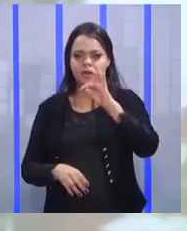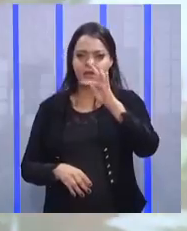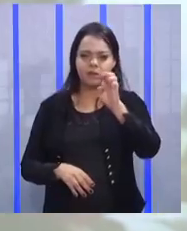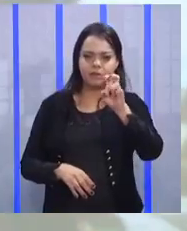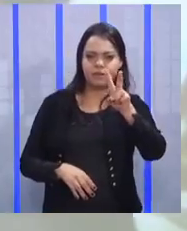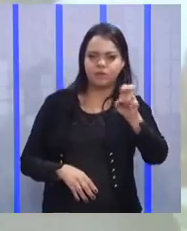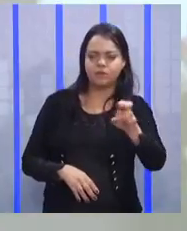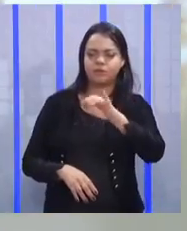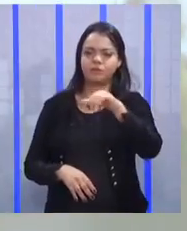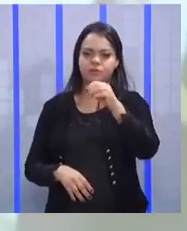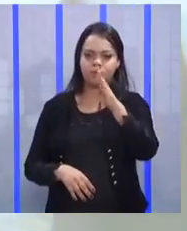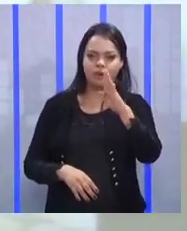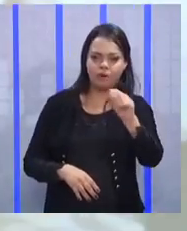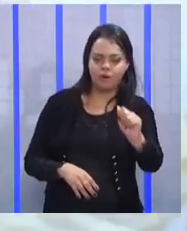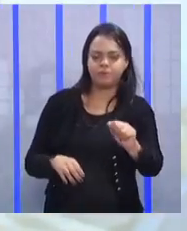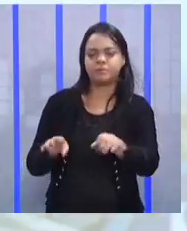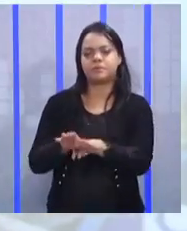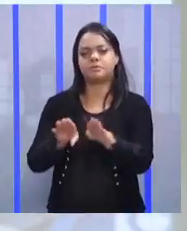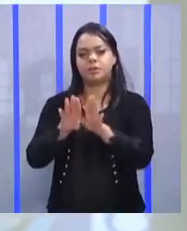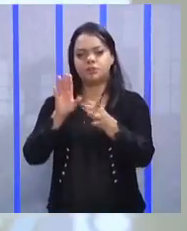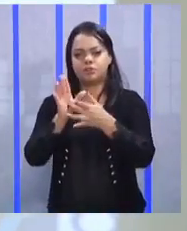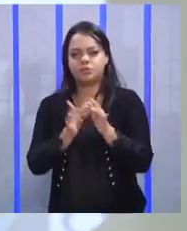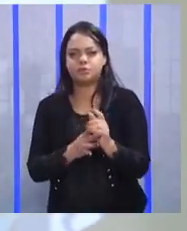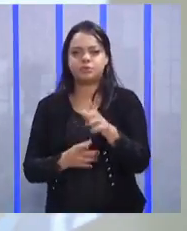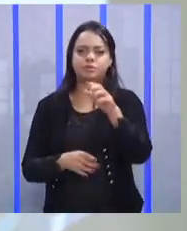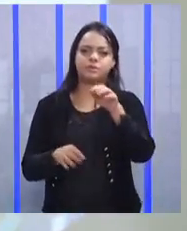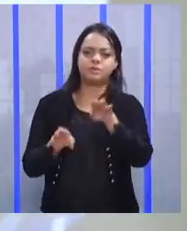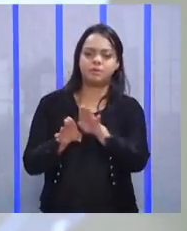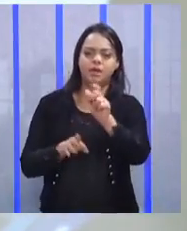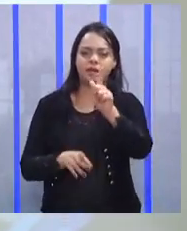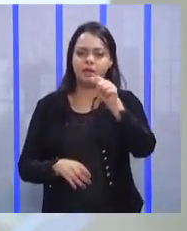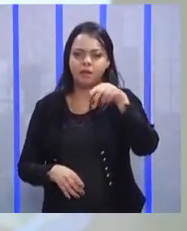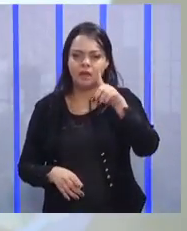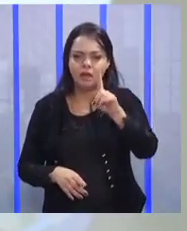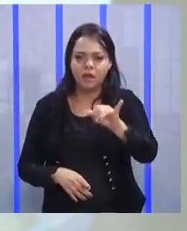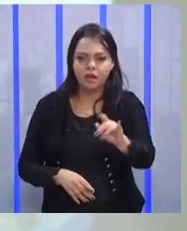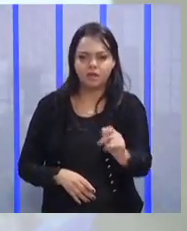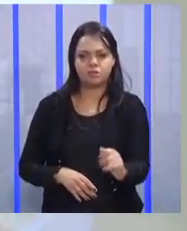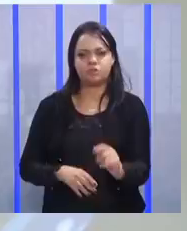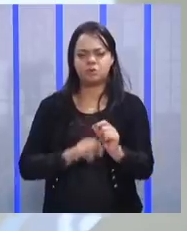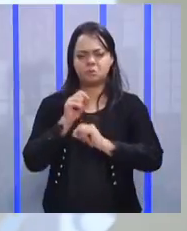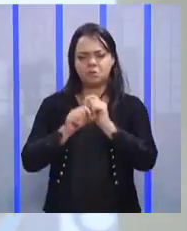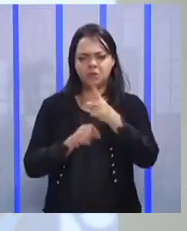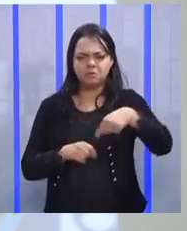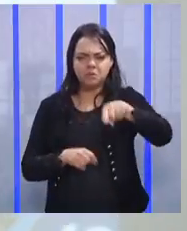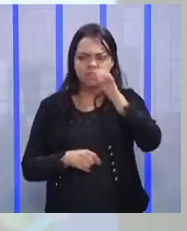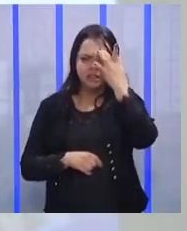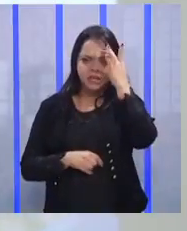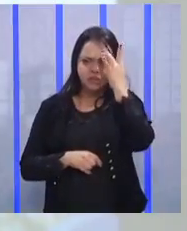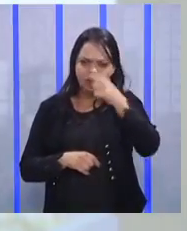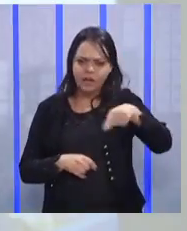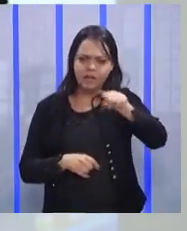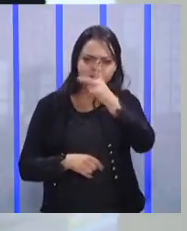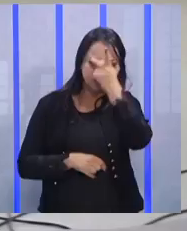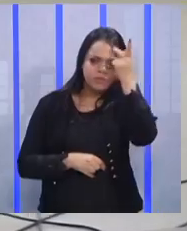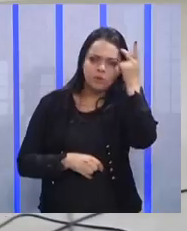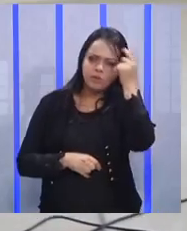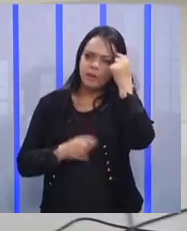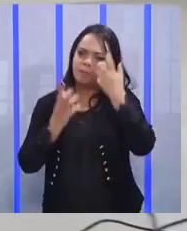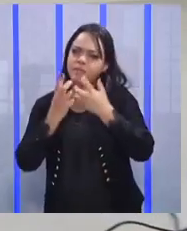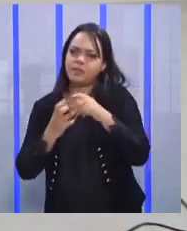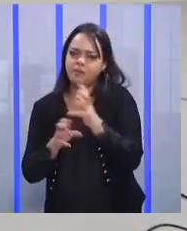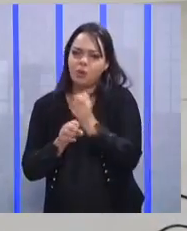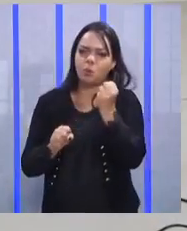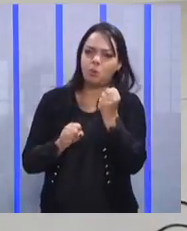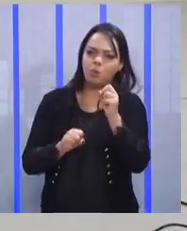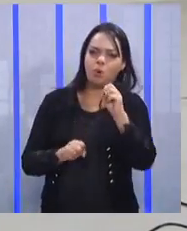líder, o maior dos líderes, Gandhi. vocês acham que eles pensavam em números ou pessoas? Então,